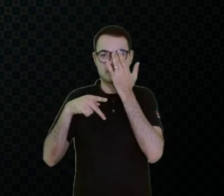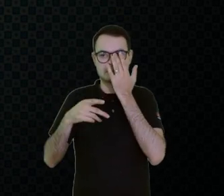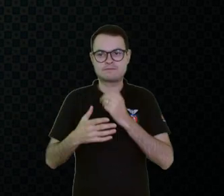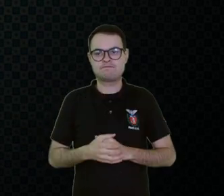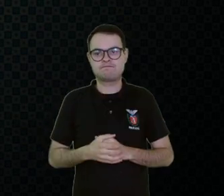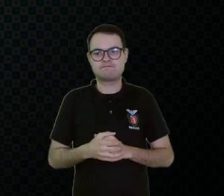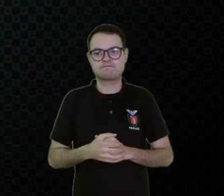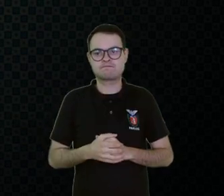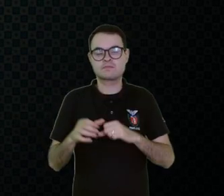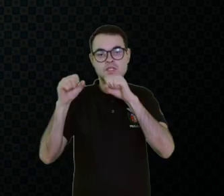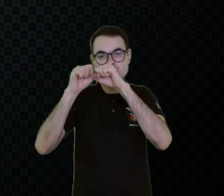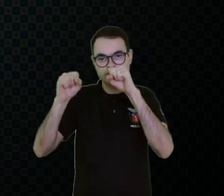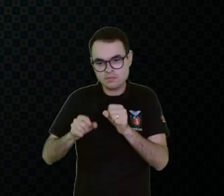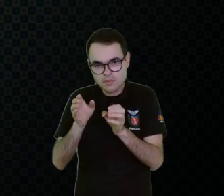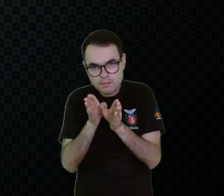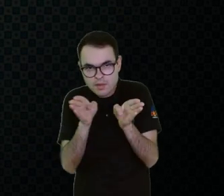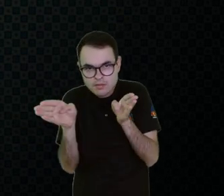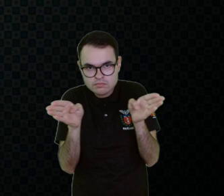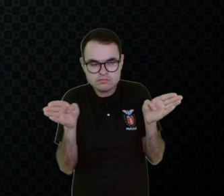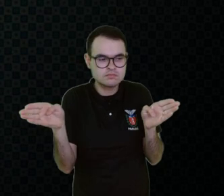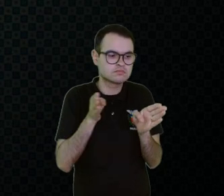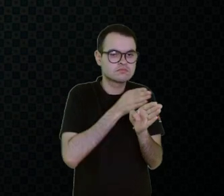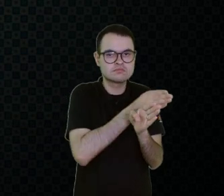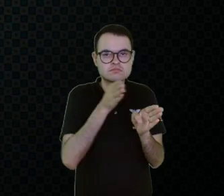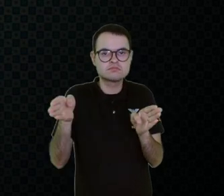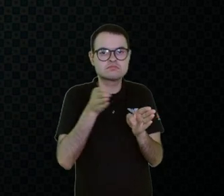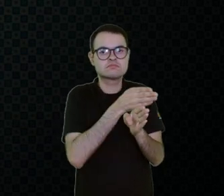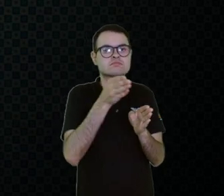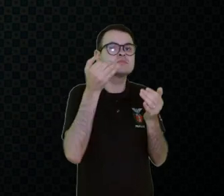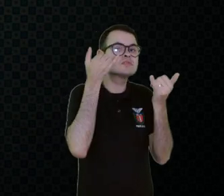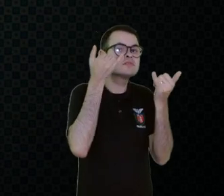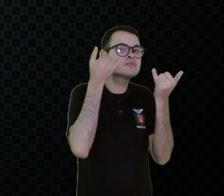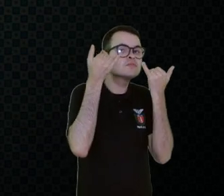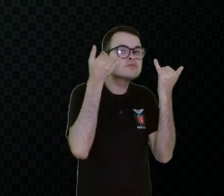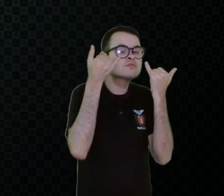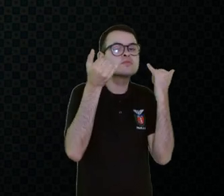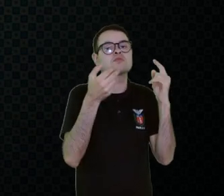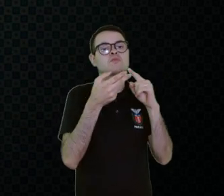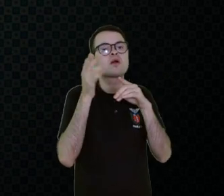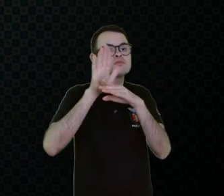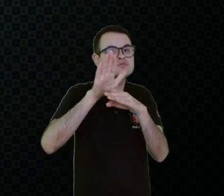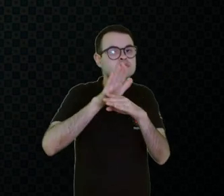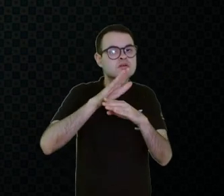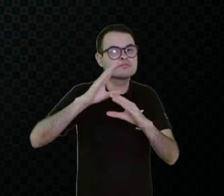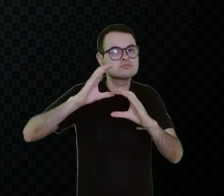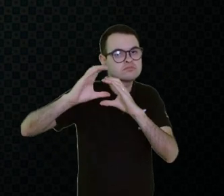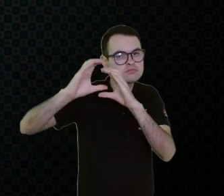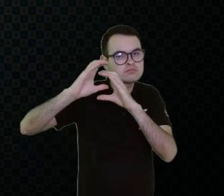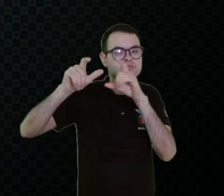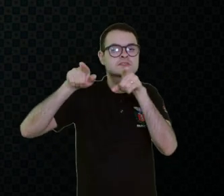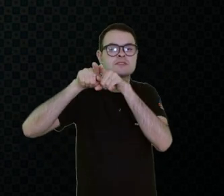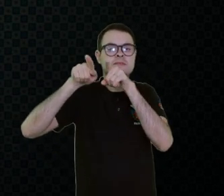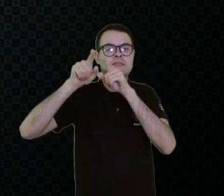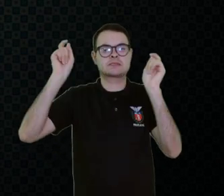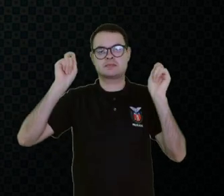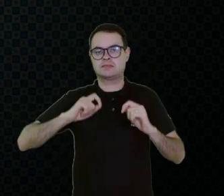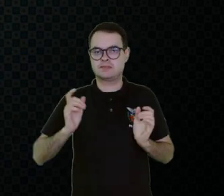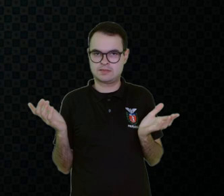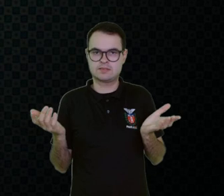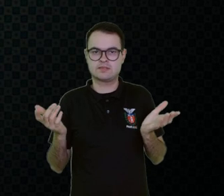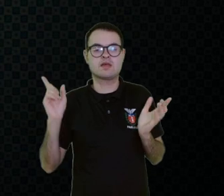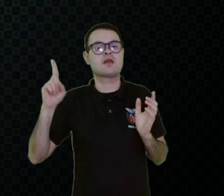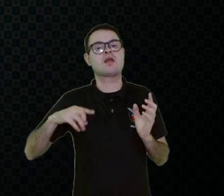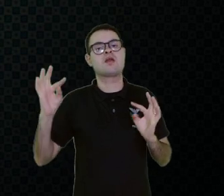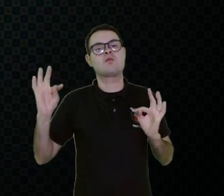meios técnicos, né? Usados para informação, para auxiliar na comunicação. Então, eles têm uma